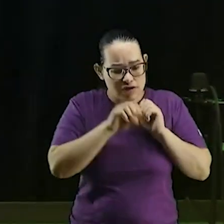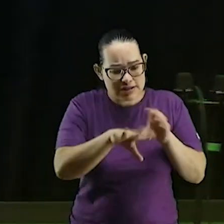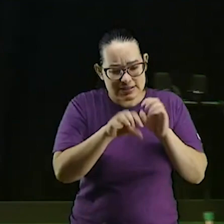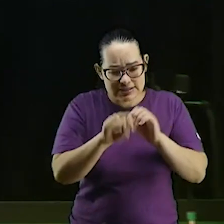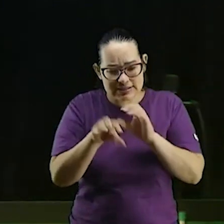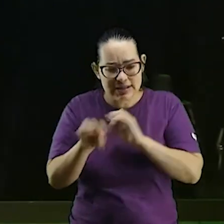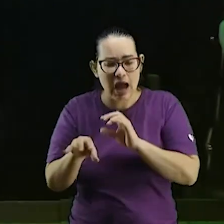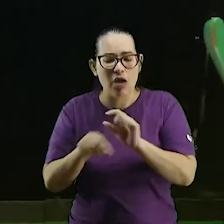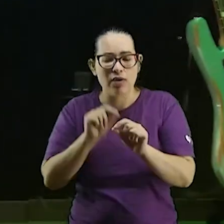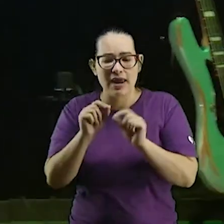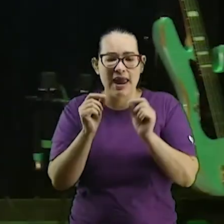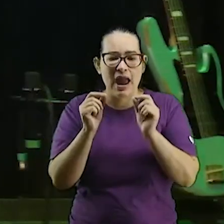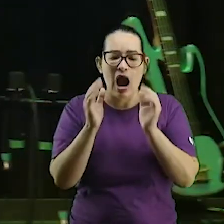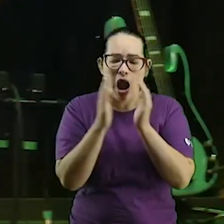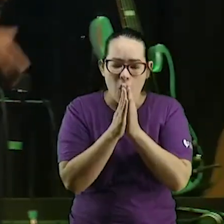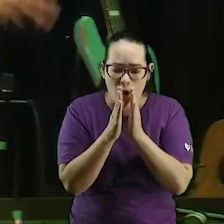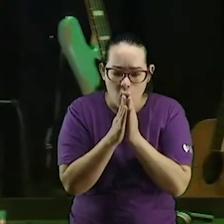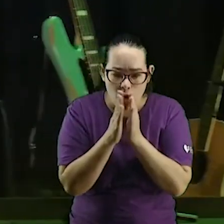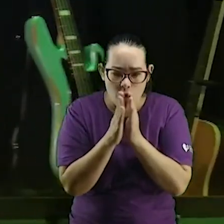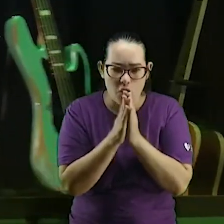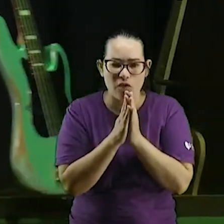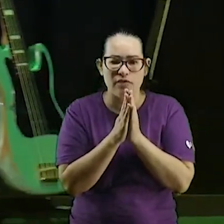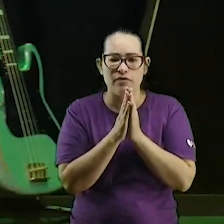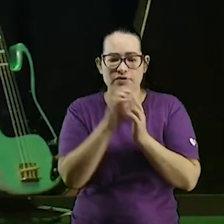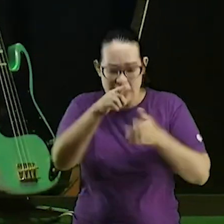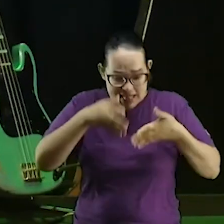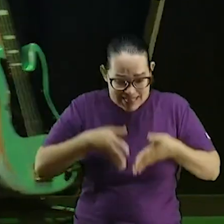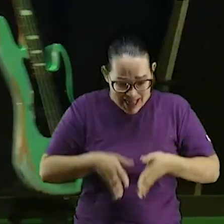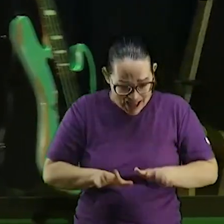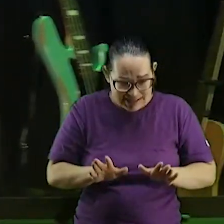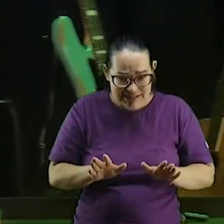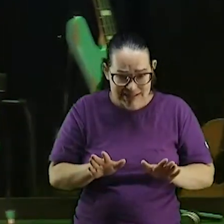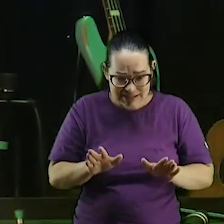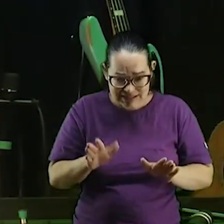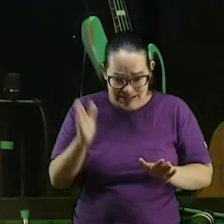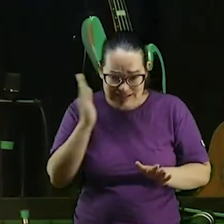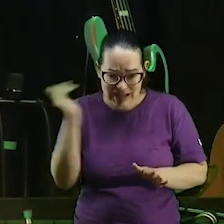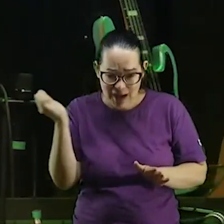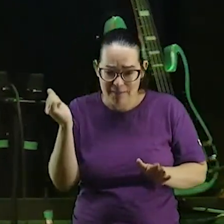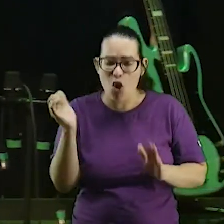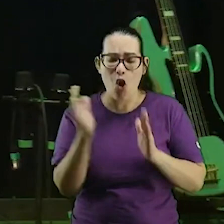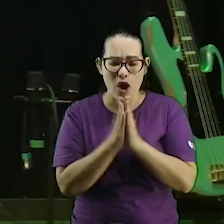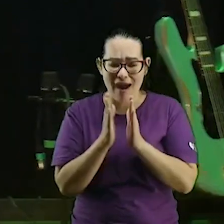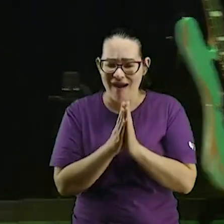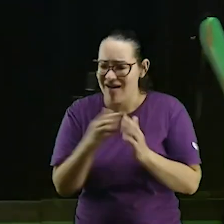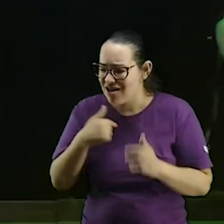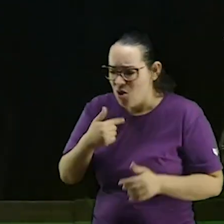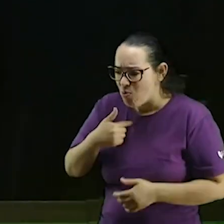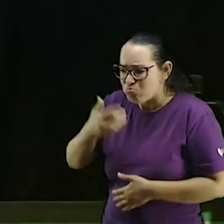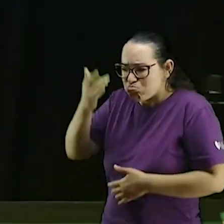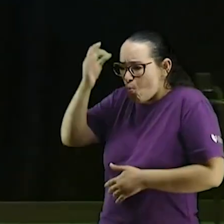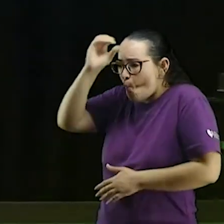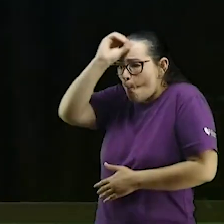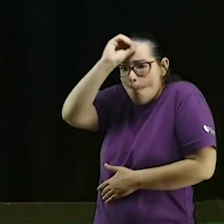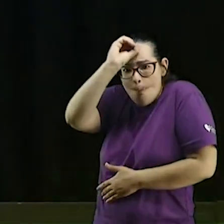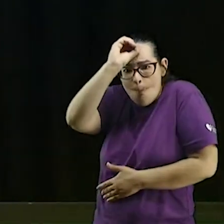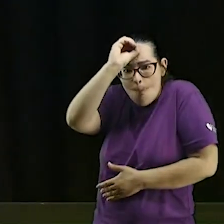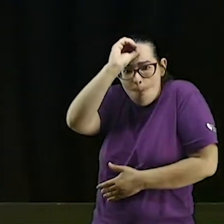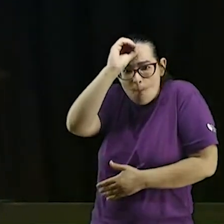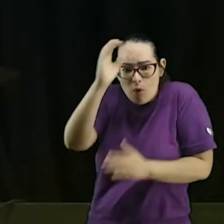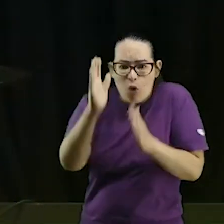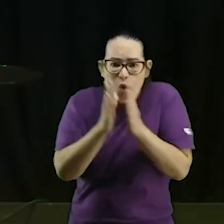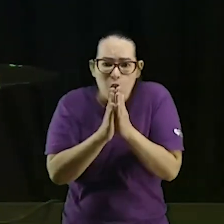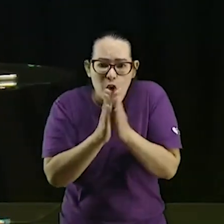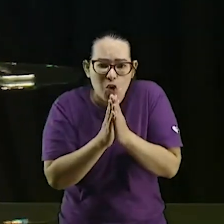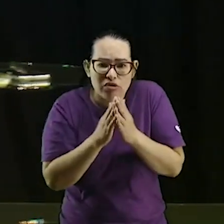aprender a orar é ensinado ninguém nasce sabendo ai pastor que vergonha você tem vergonha porque nunca ninguém te ensinou existe um lugar